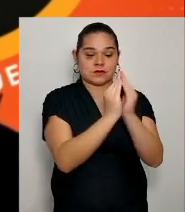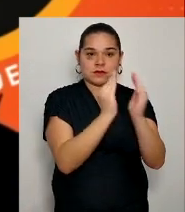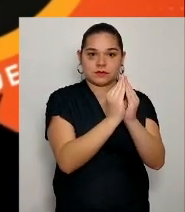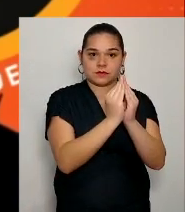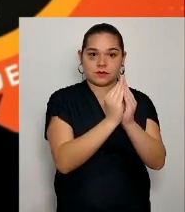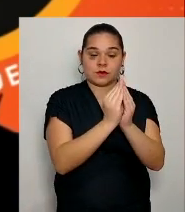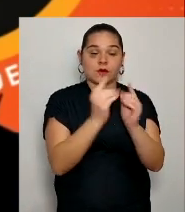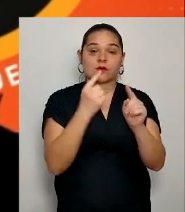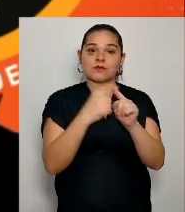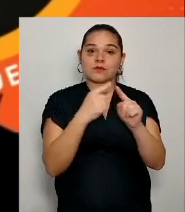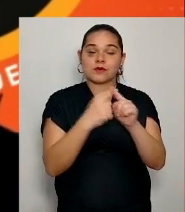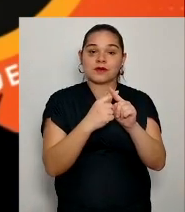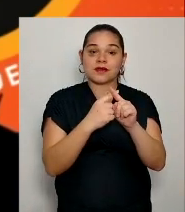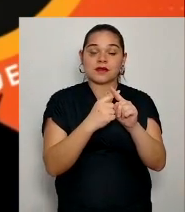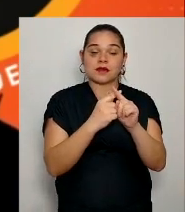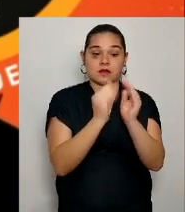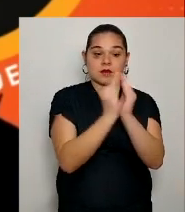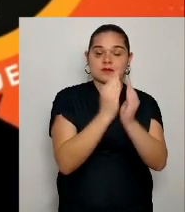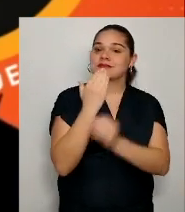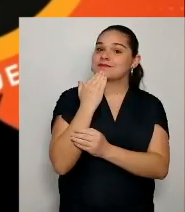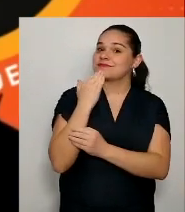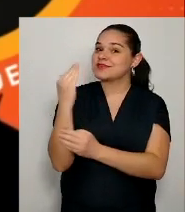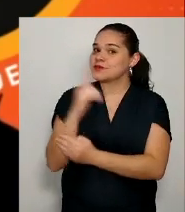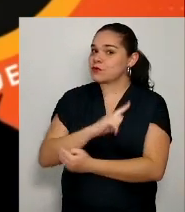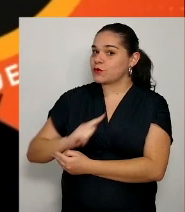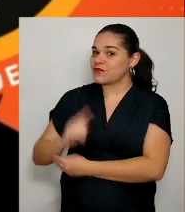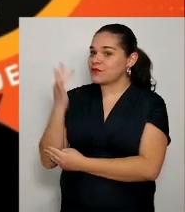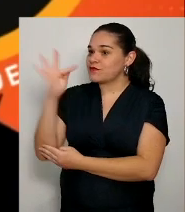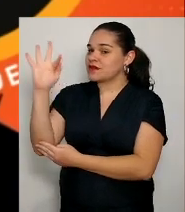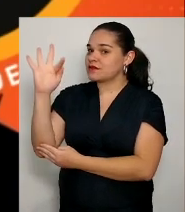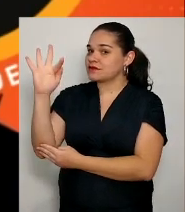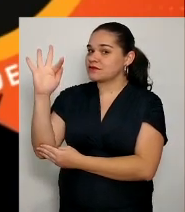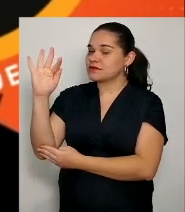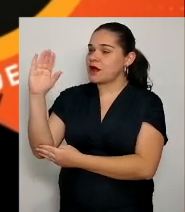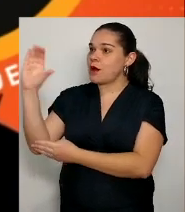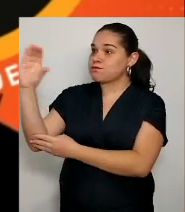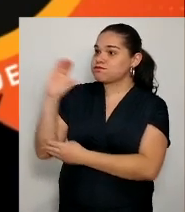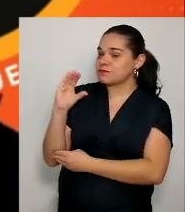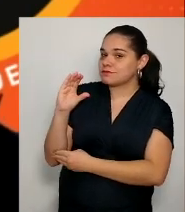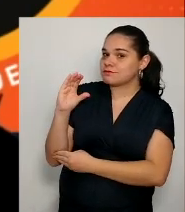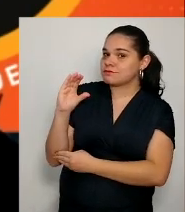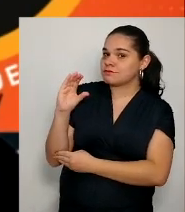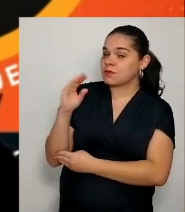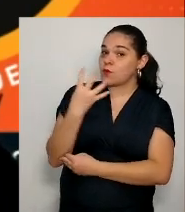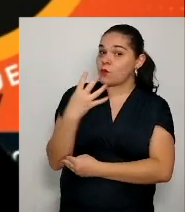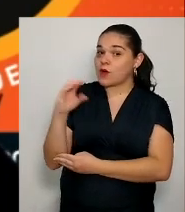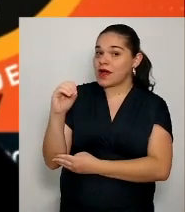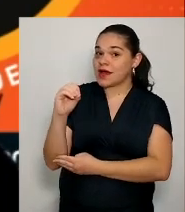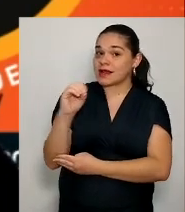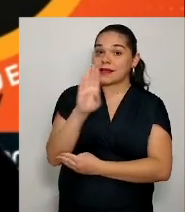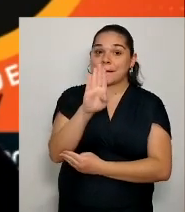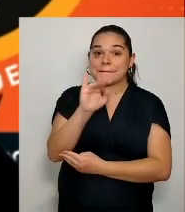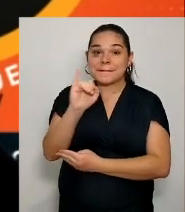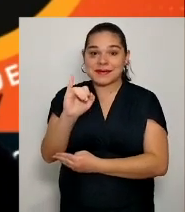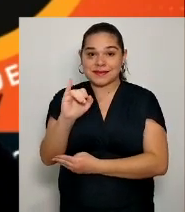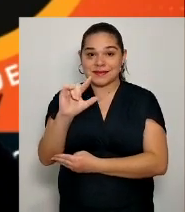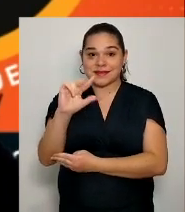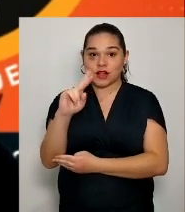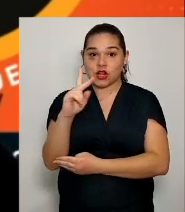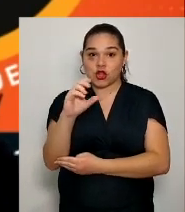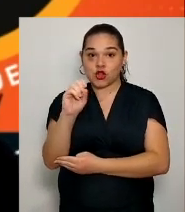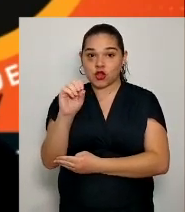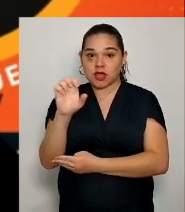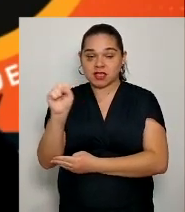para o governo francês. São 40 bilhões de euros. É lógico que o governo, para dar esse dinheiro,